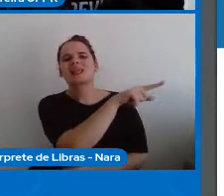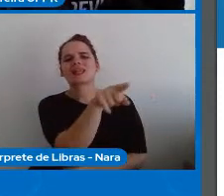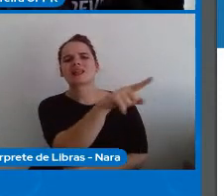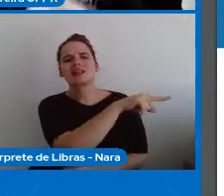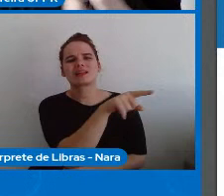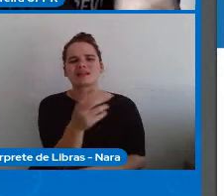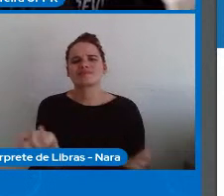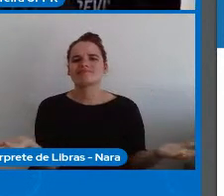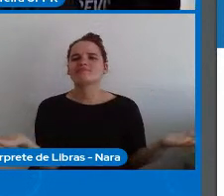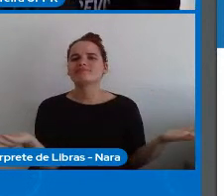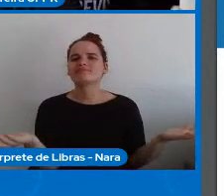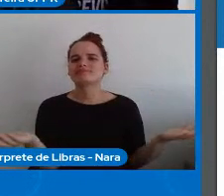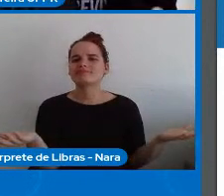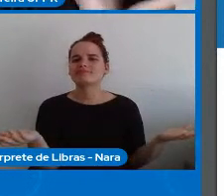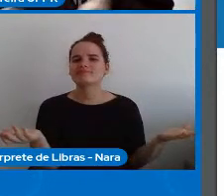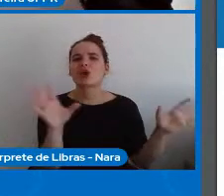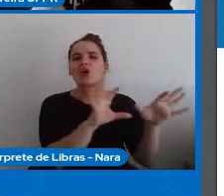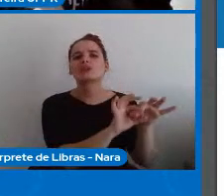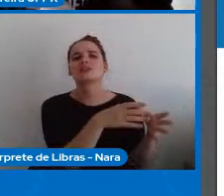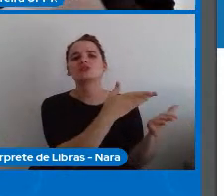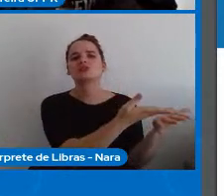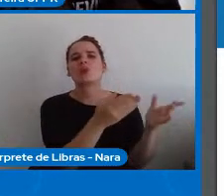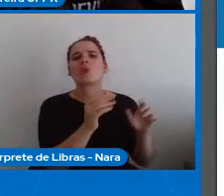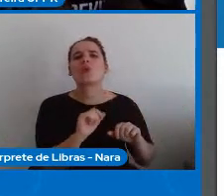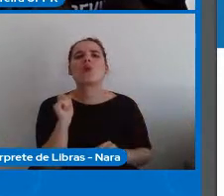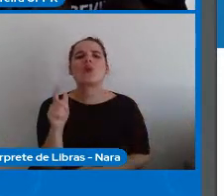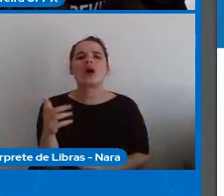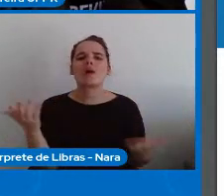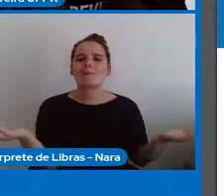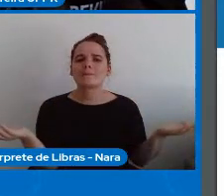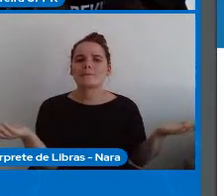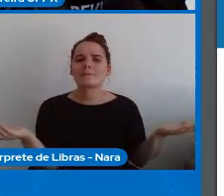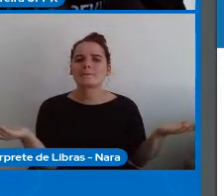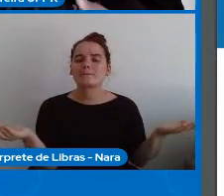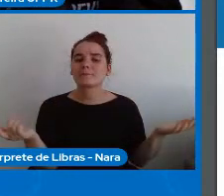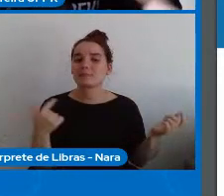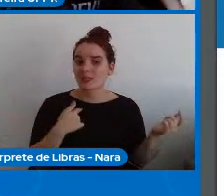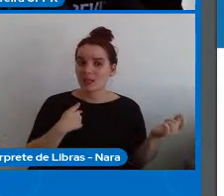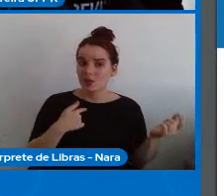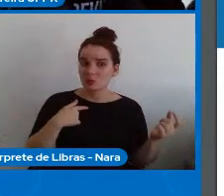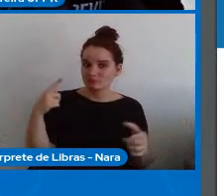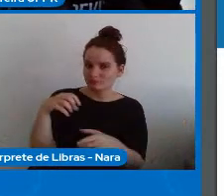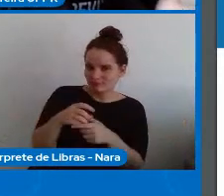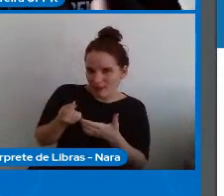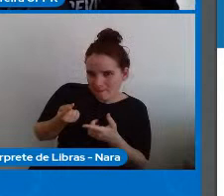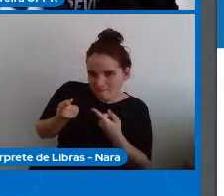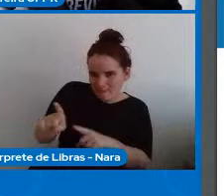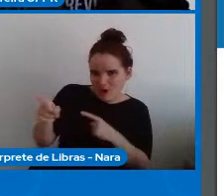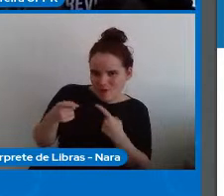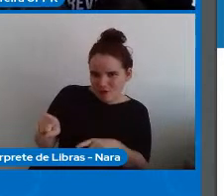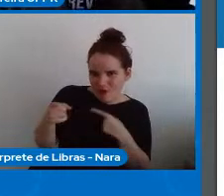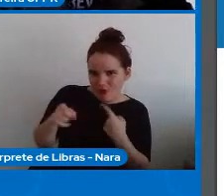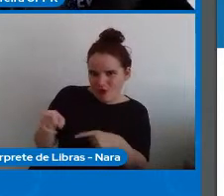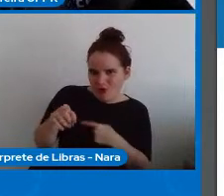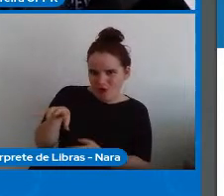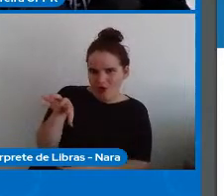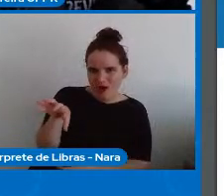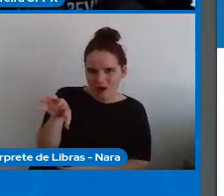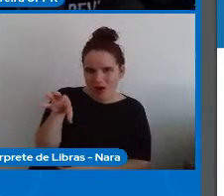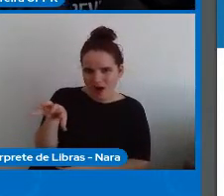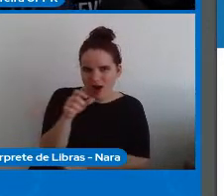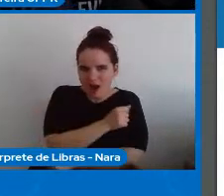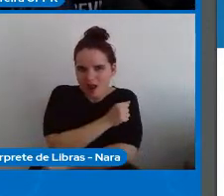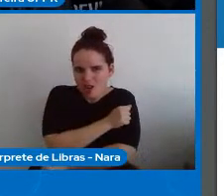esse tipo de questionamento nós estamos provocando de modo que esse juramento seja feito de forma